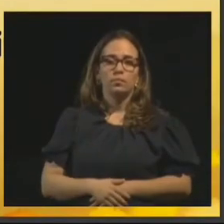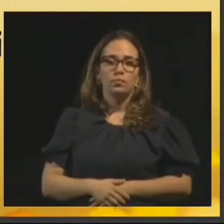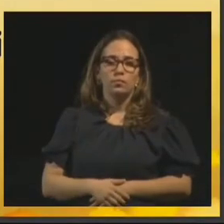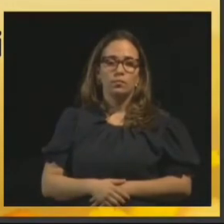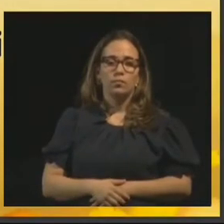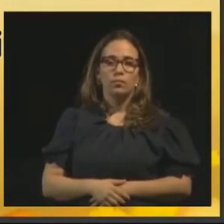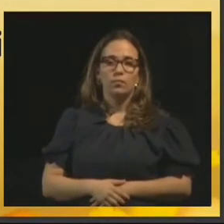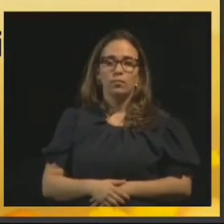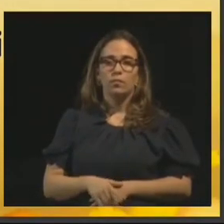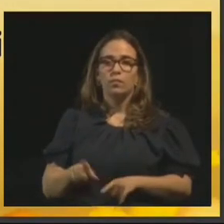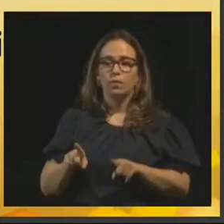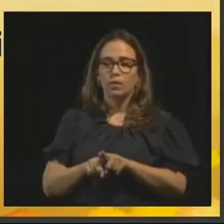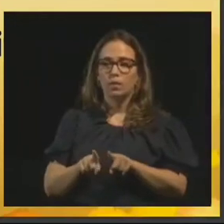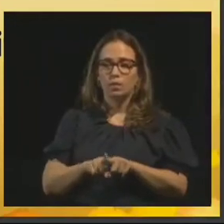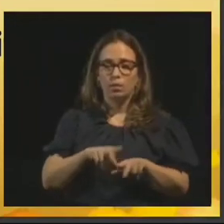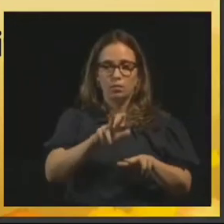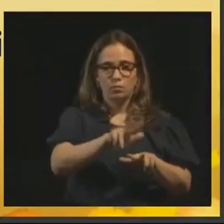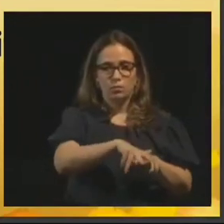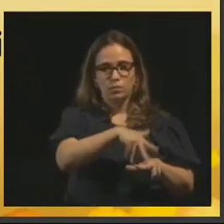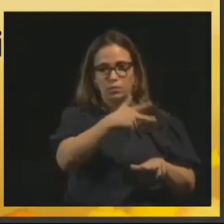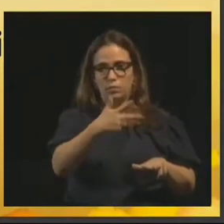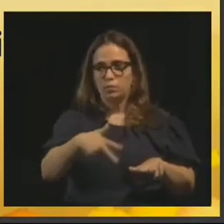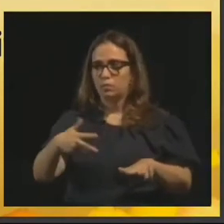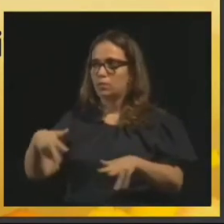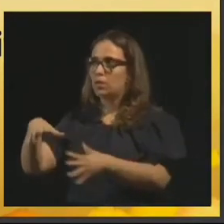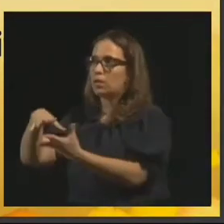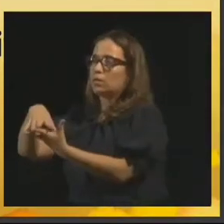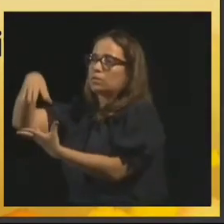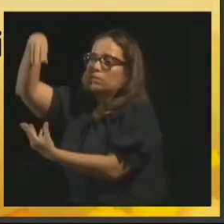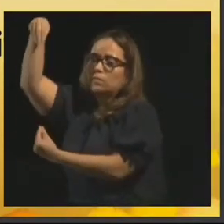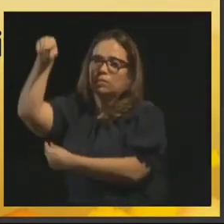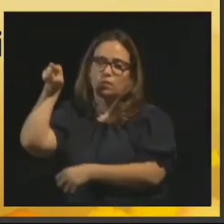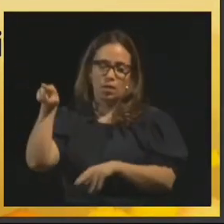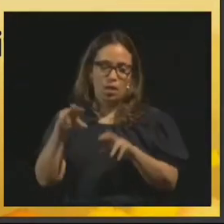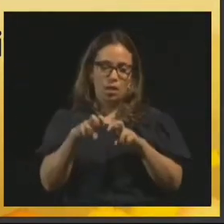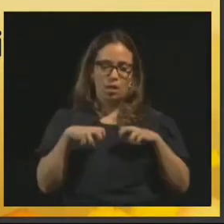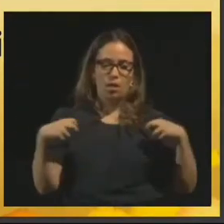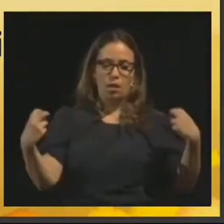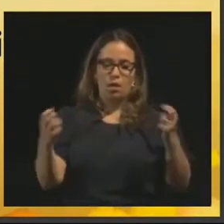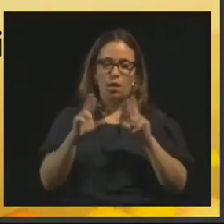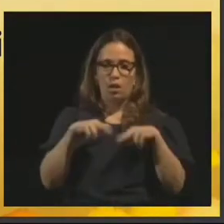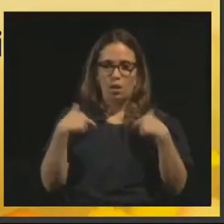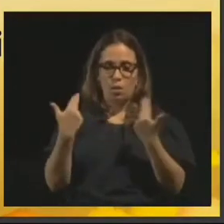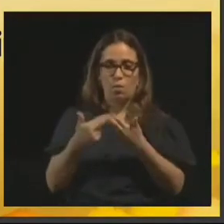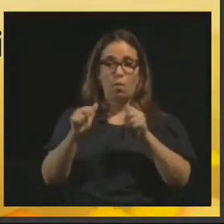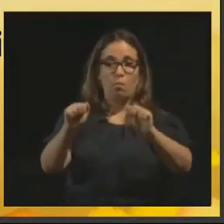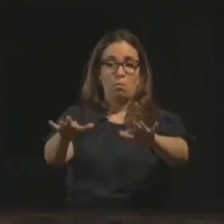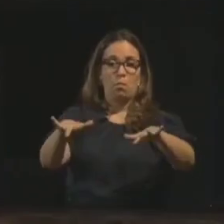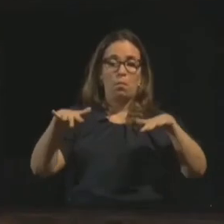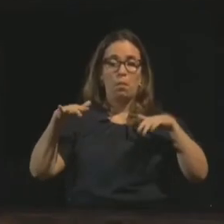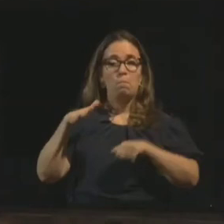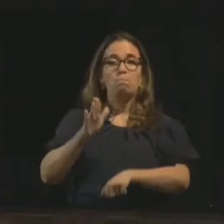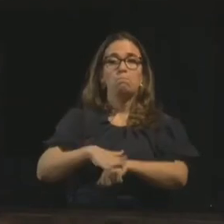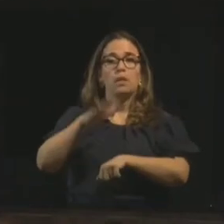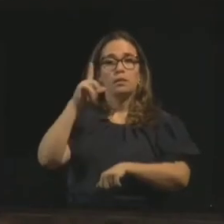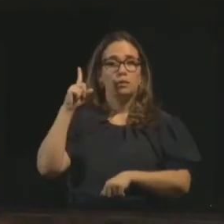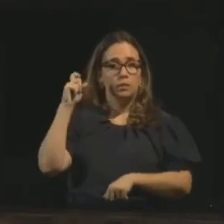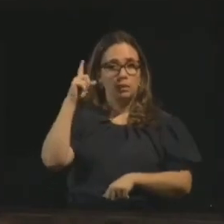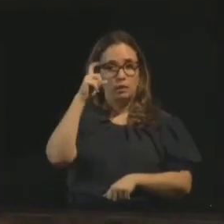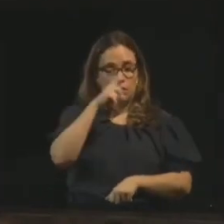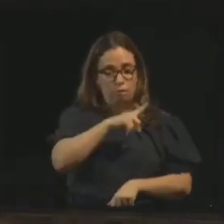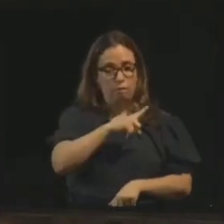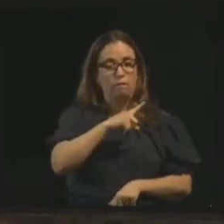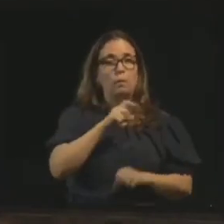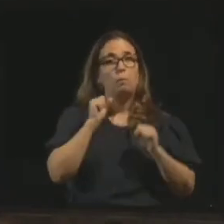meio, então, a influência dos encarnados no local, nas reuniões mediúnicas, os nomes agitando, as públicas são mais complicadas, nada impede que